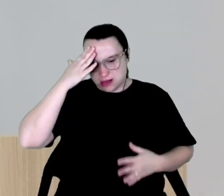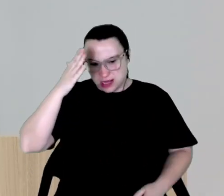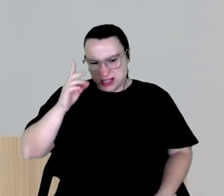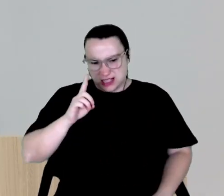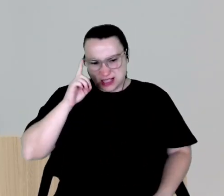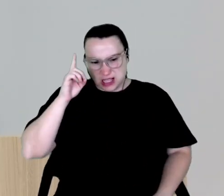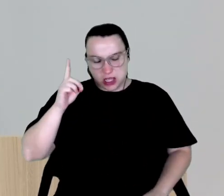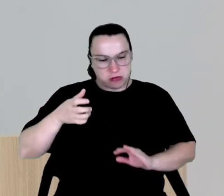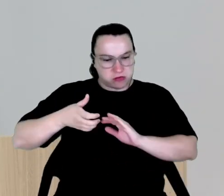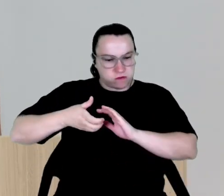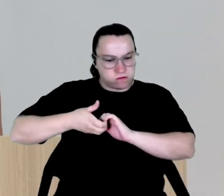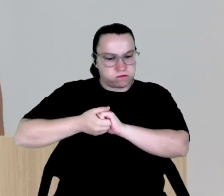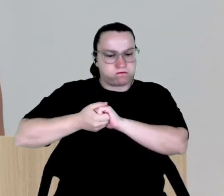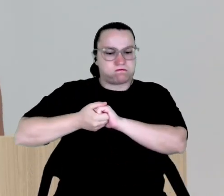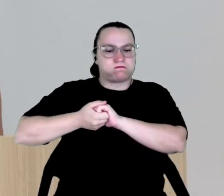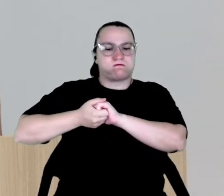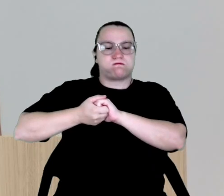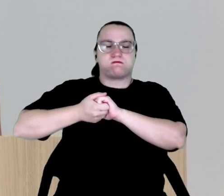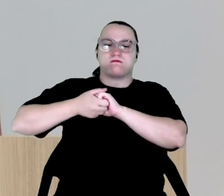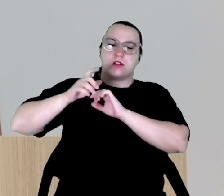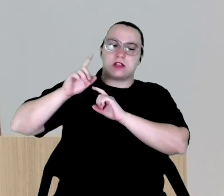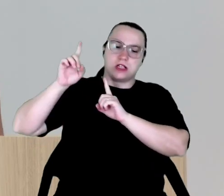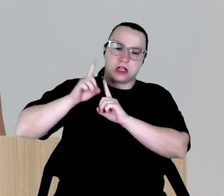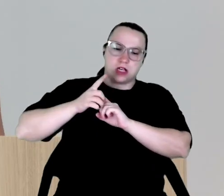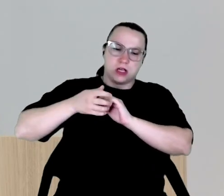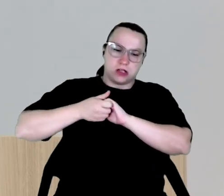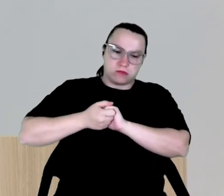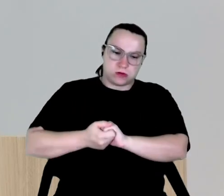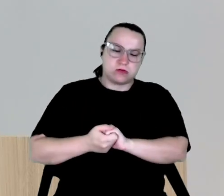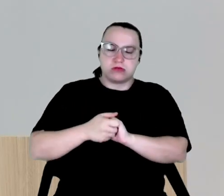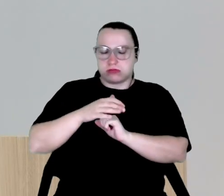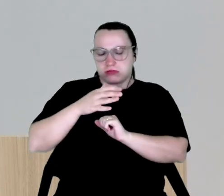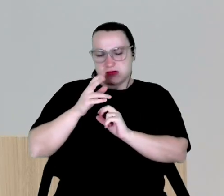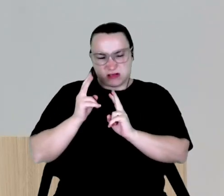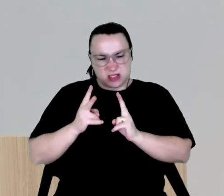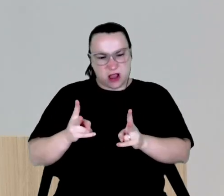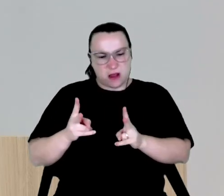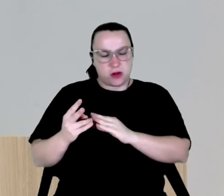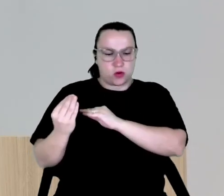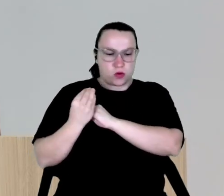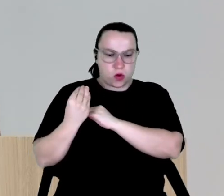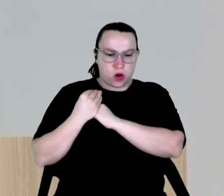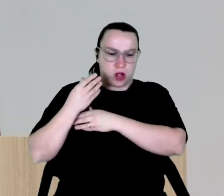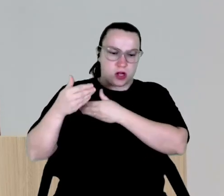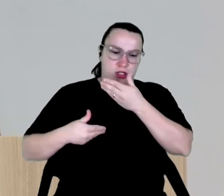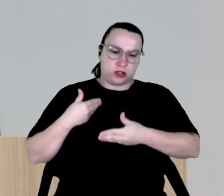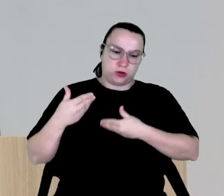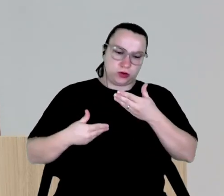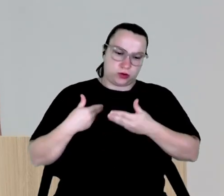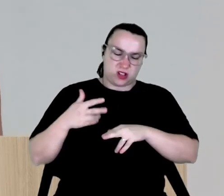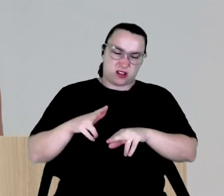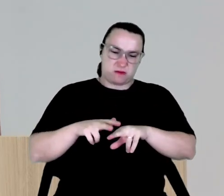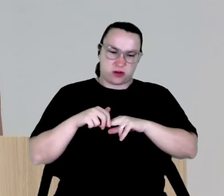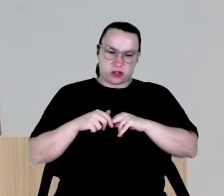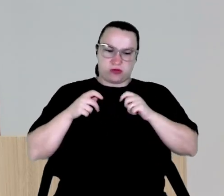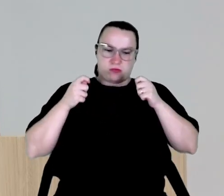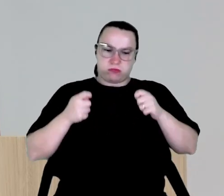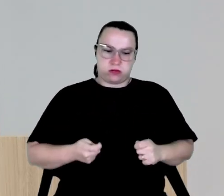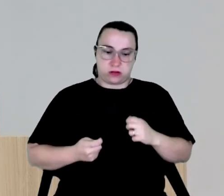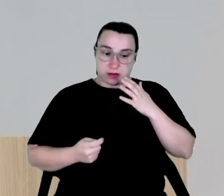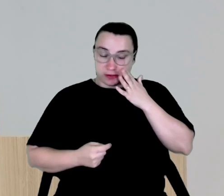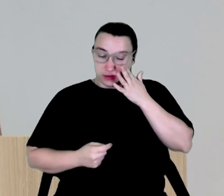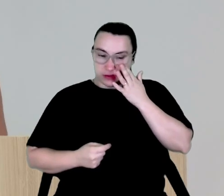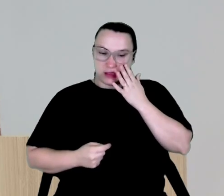me largou em nenhum momento. Ele sabia a minha intenção. E foi Ele que me cuidou todo esse tempo. Por isso que eu me mantive. Porque eu tenho